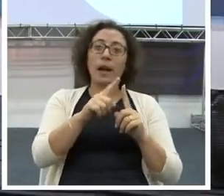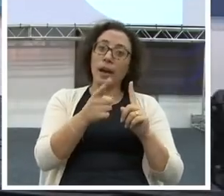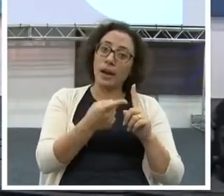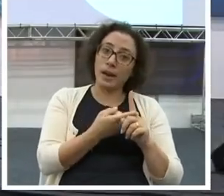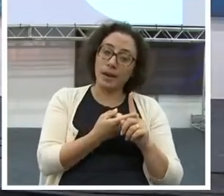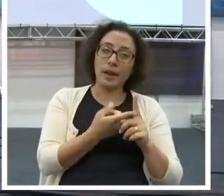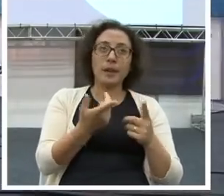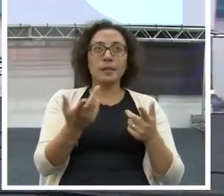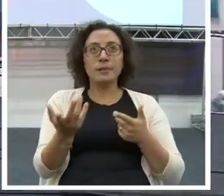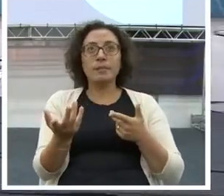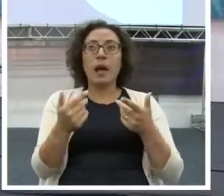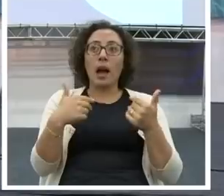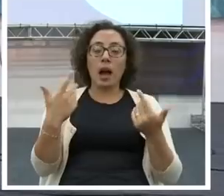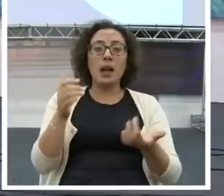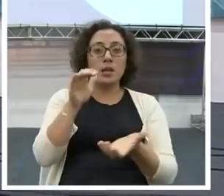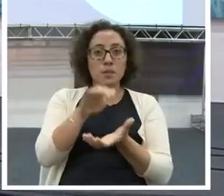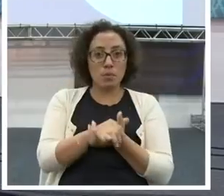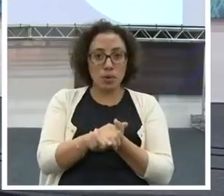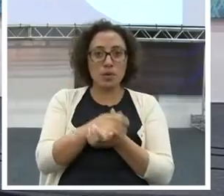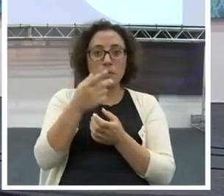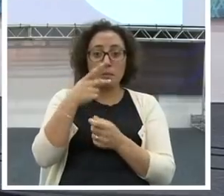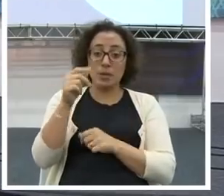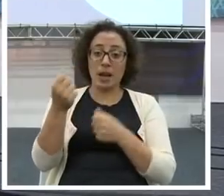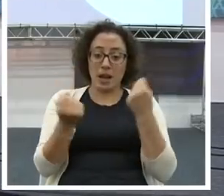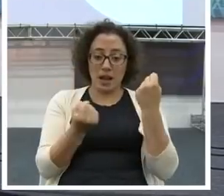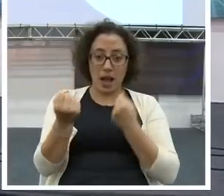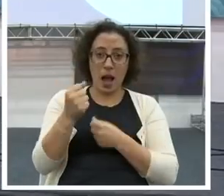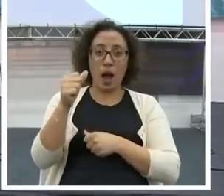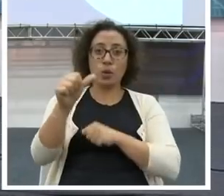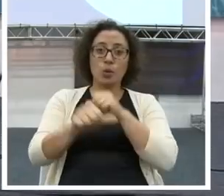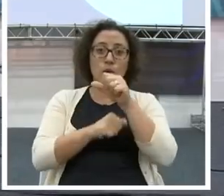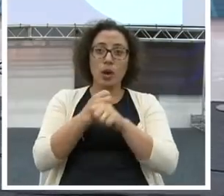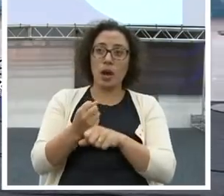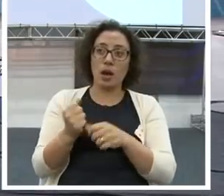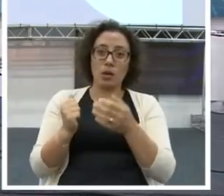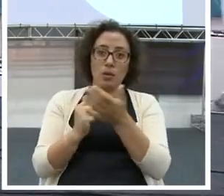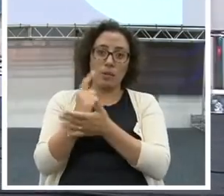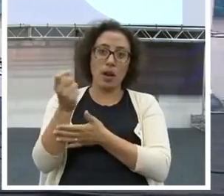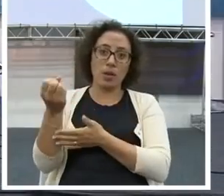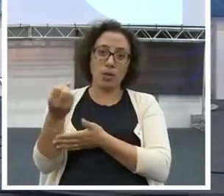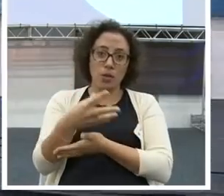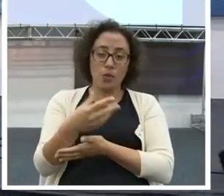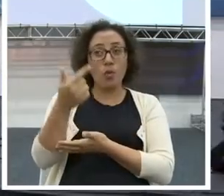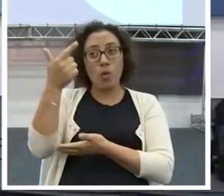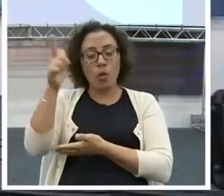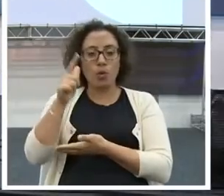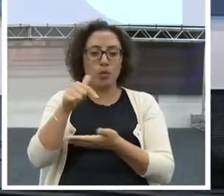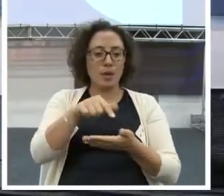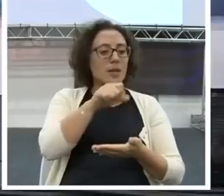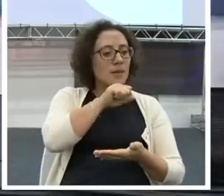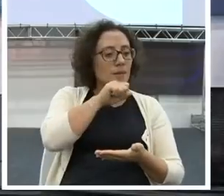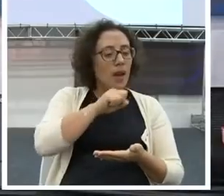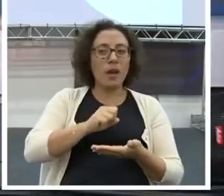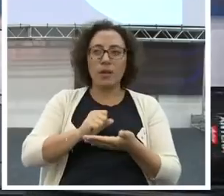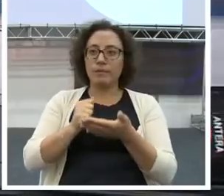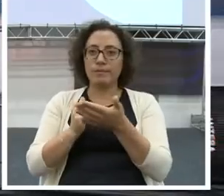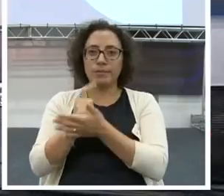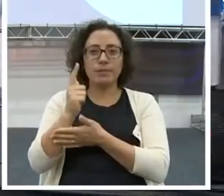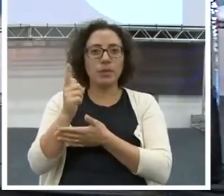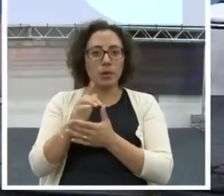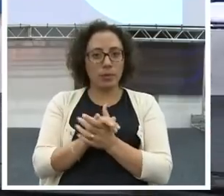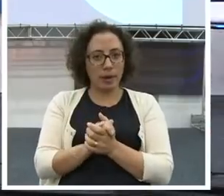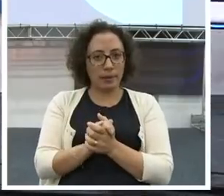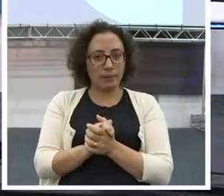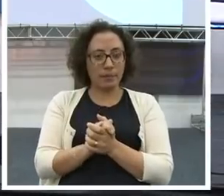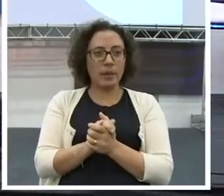carro para comprar um carro e colocar cadeirinha de bebê. Essas coisas. Um carro mais confortável. Aí, ele veio o Roberto, desistir da